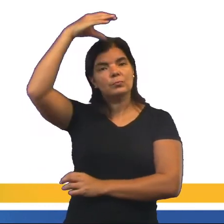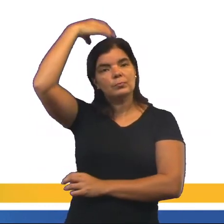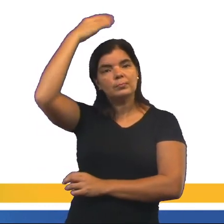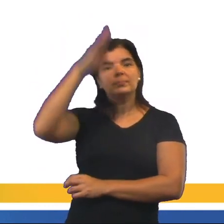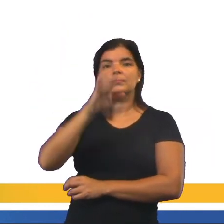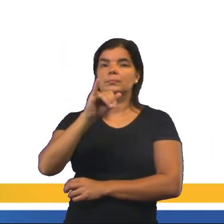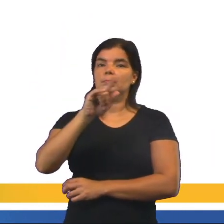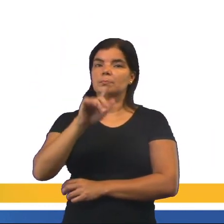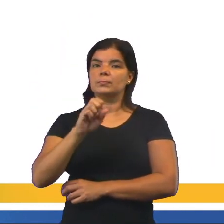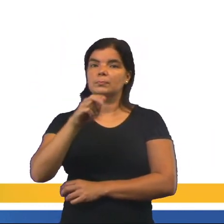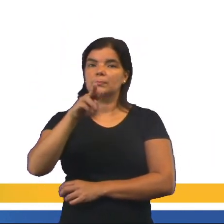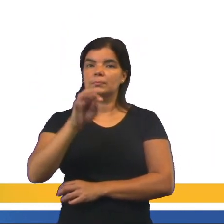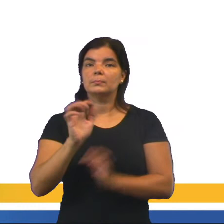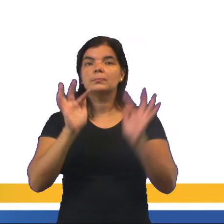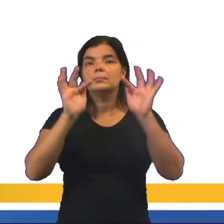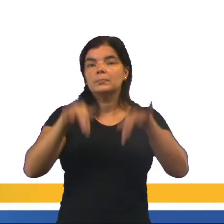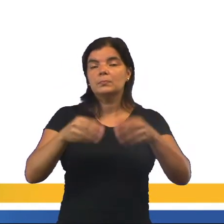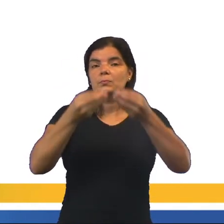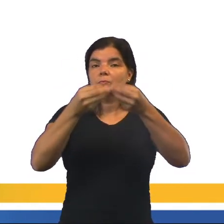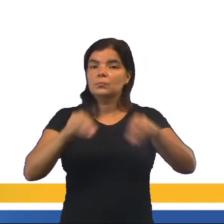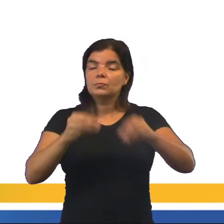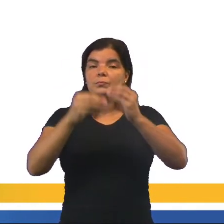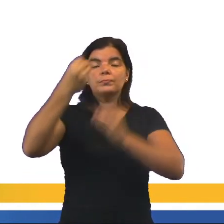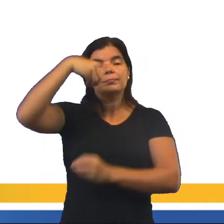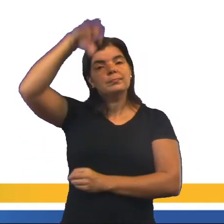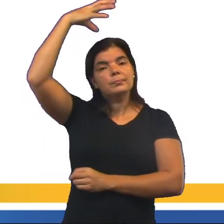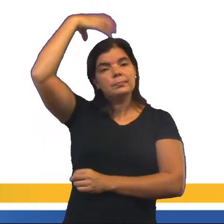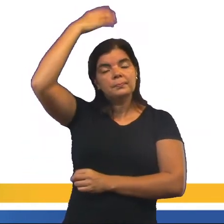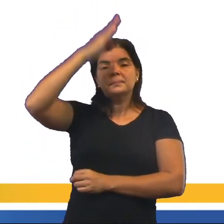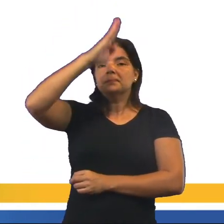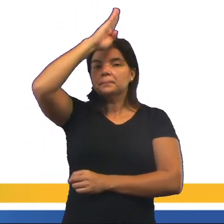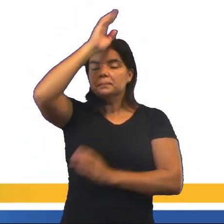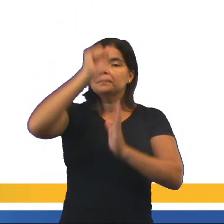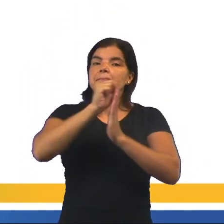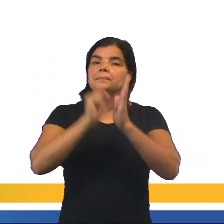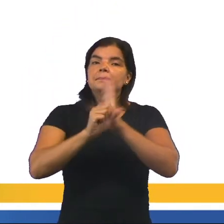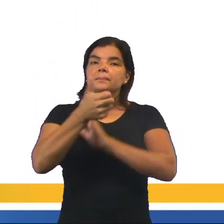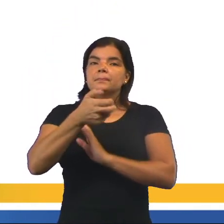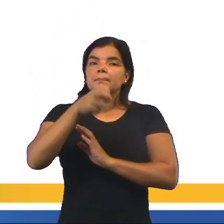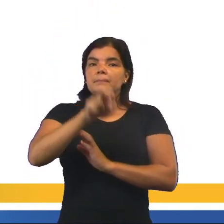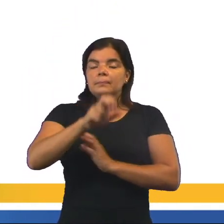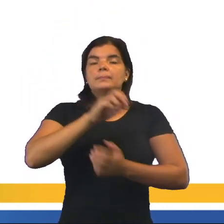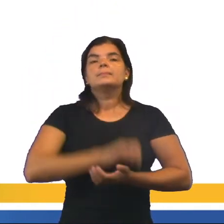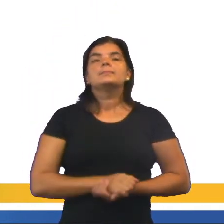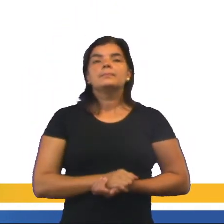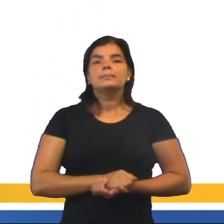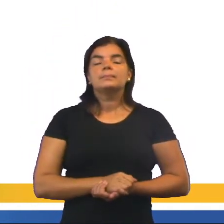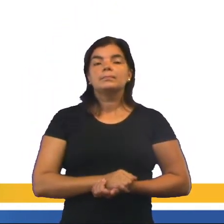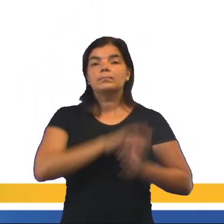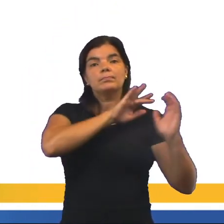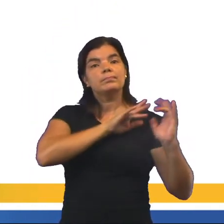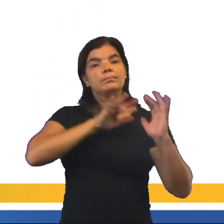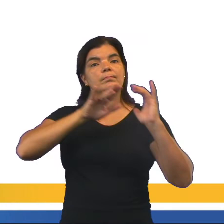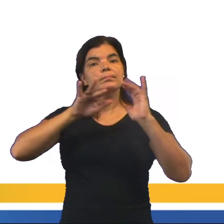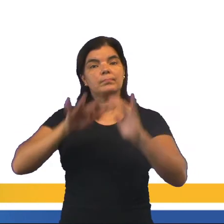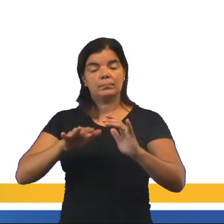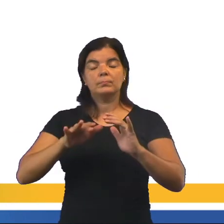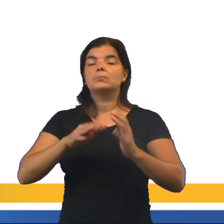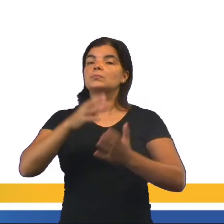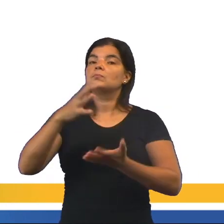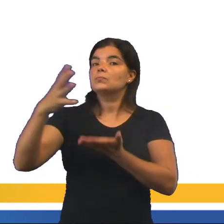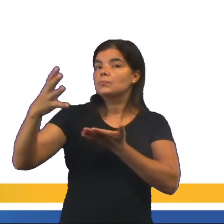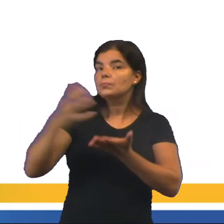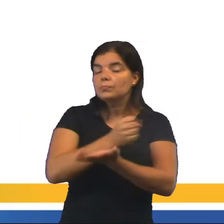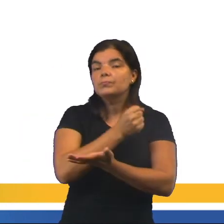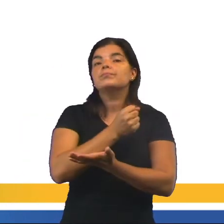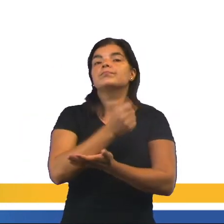Bizantino. E por fim, a crise do Império Romano, que foi no século XV, quando eles foram invadidos e tomados